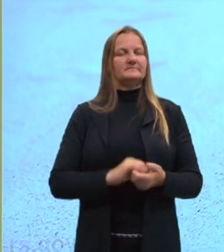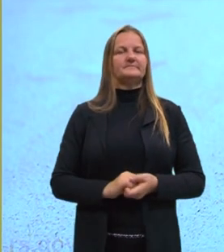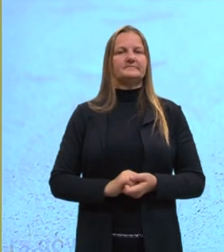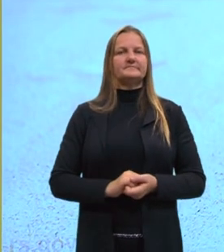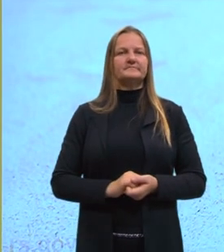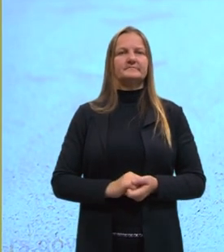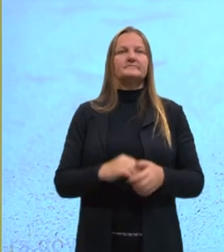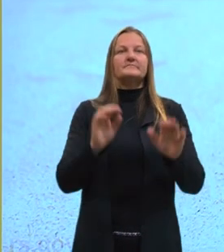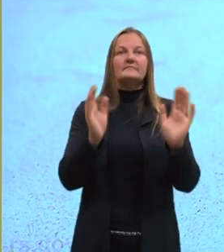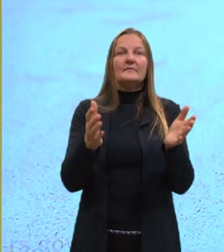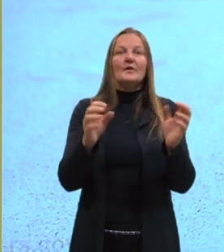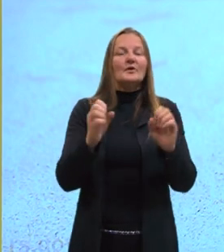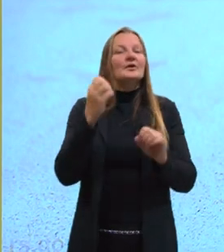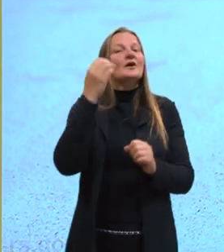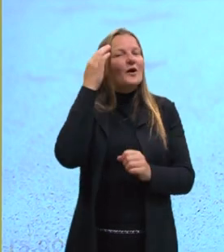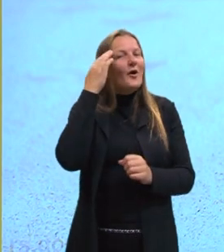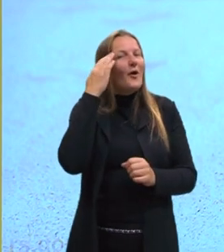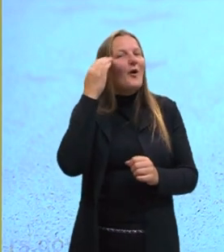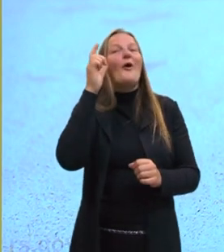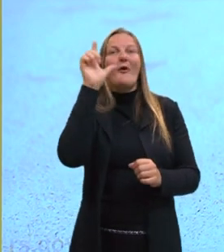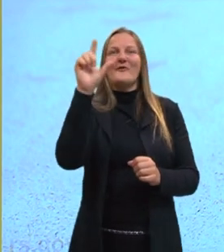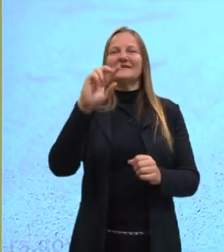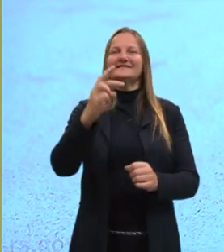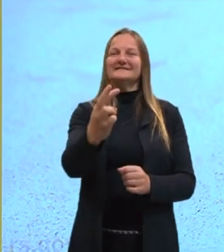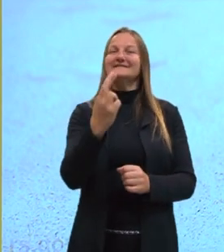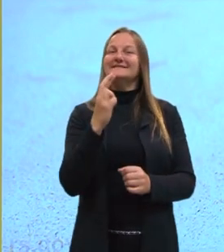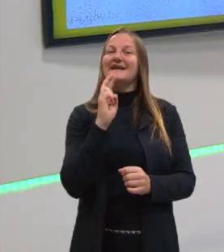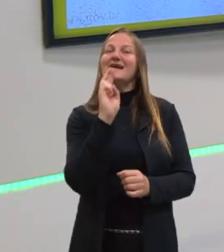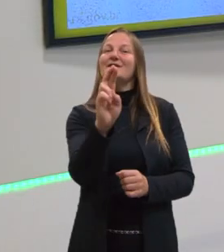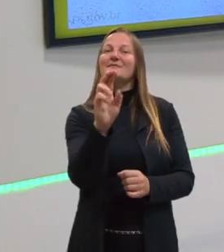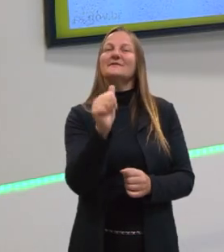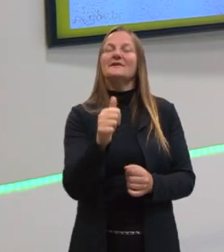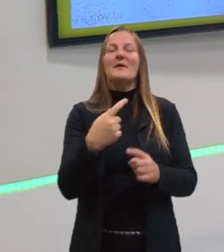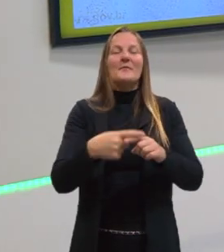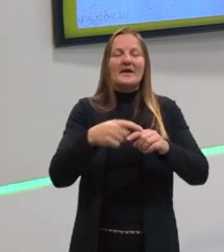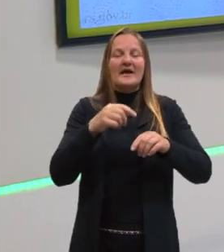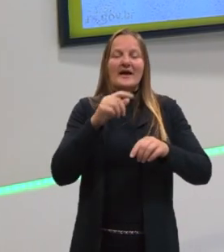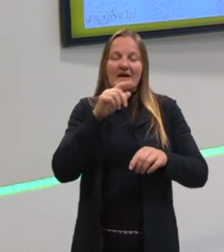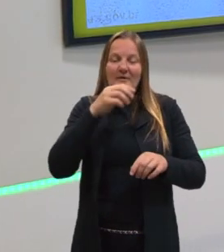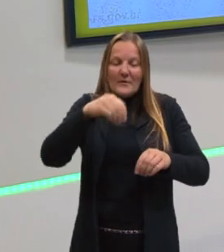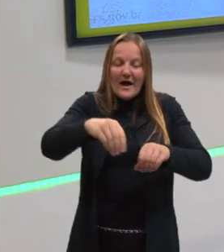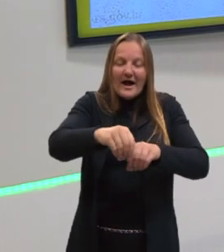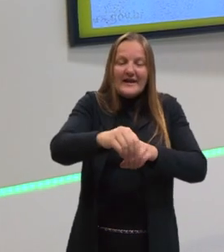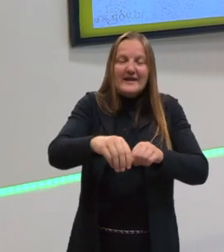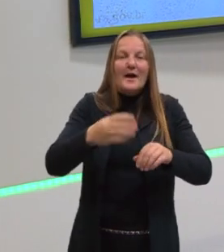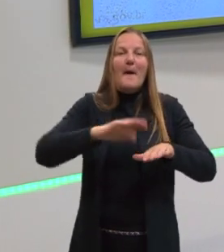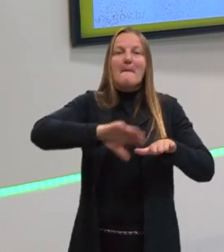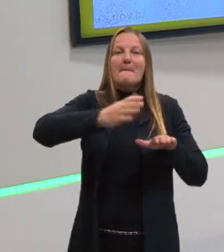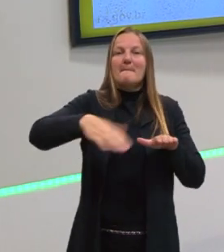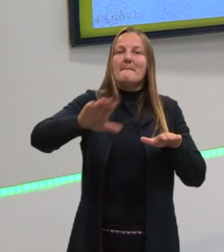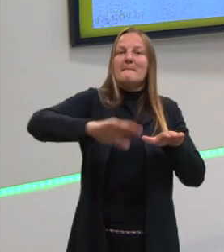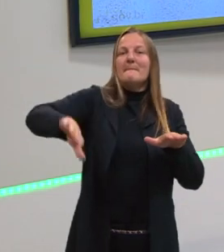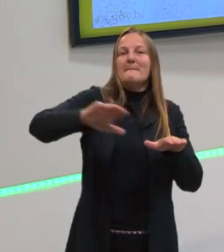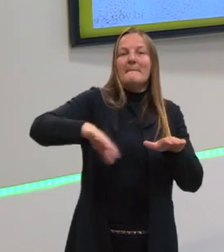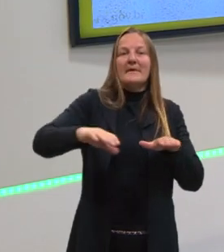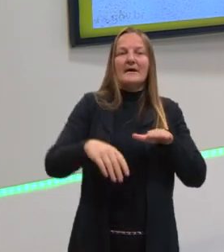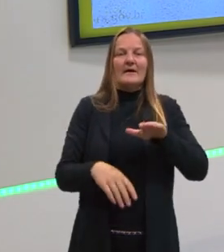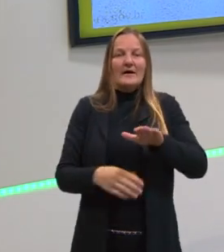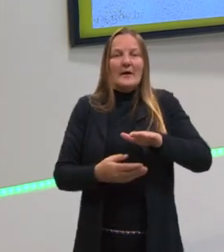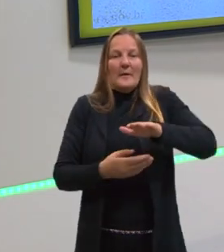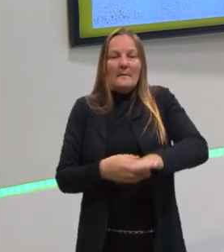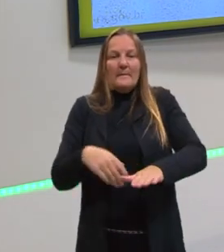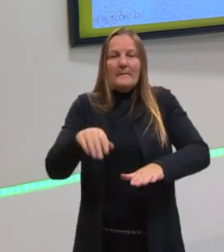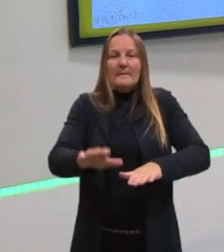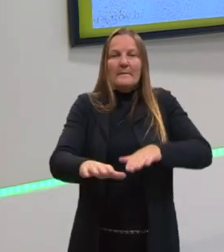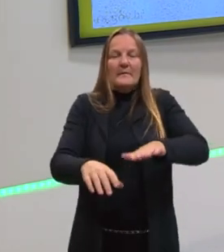Bom, então, agora a gente já consegue responder aquela nossa pergunta de antes, né, por que que na areia a gente sente essa sensação de estar queimando, né, e na